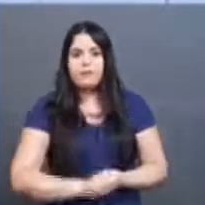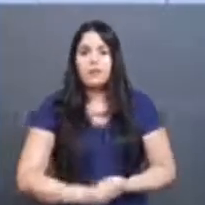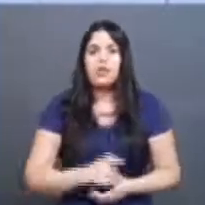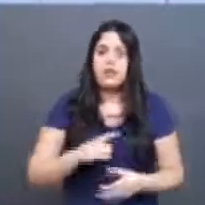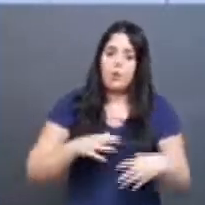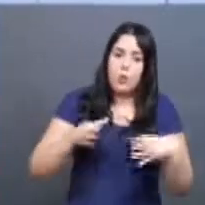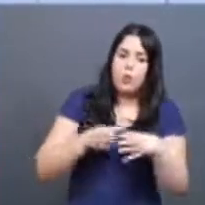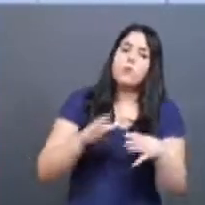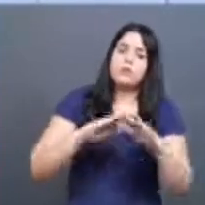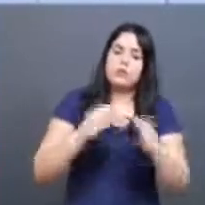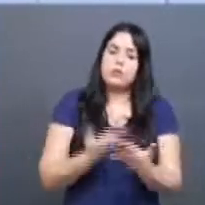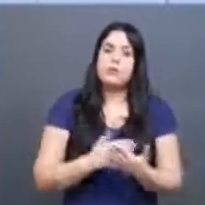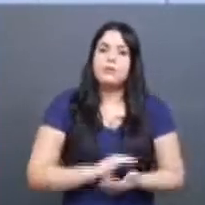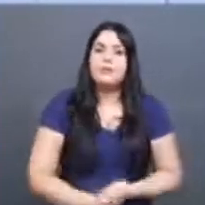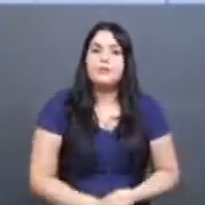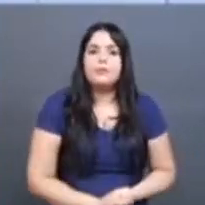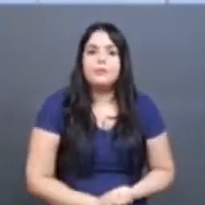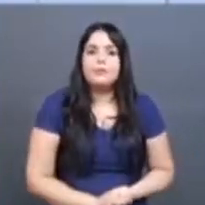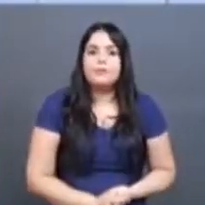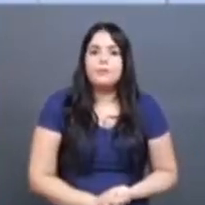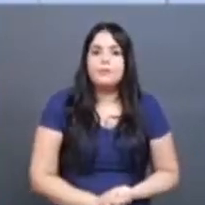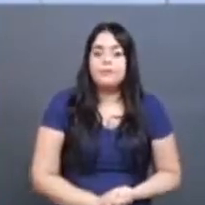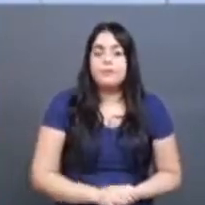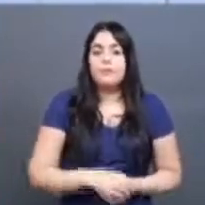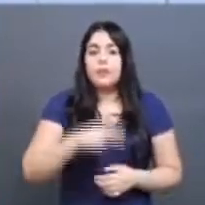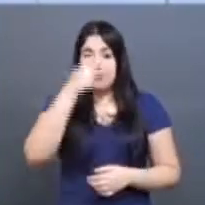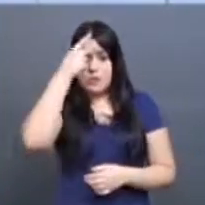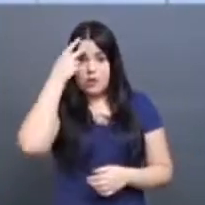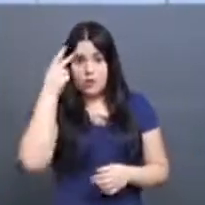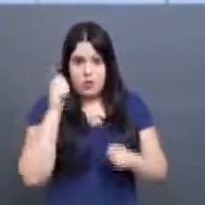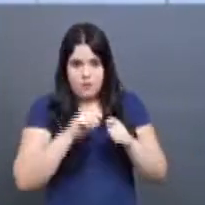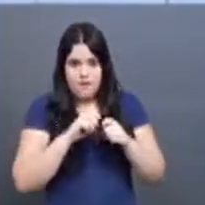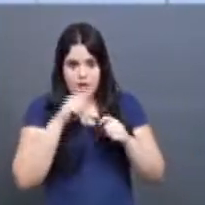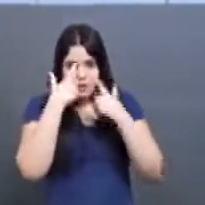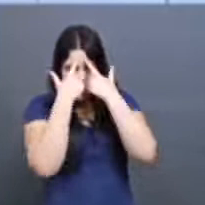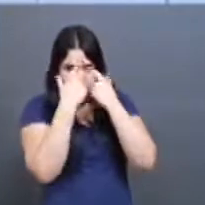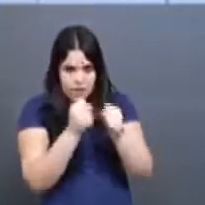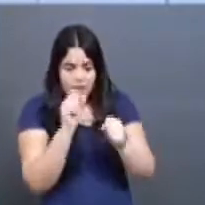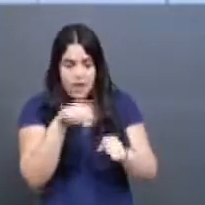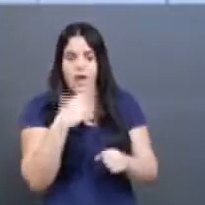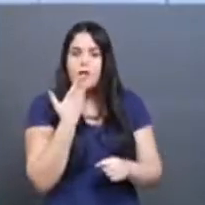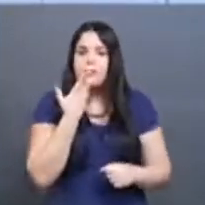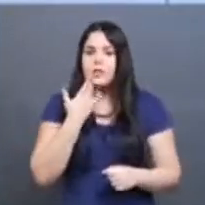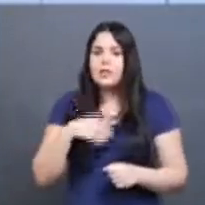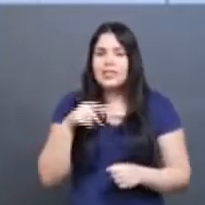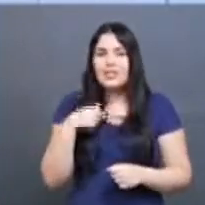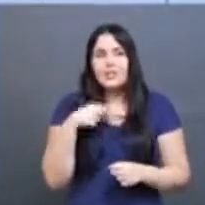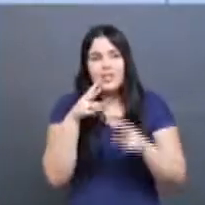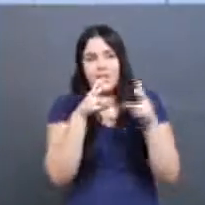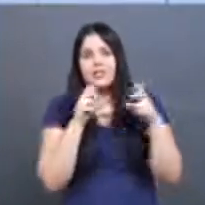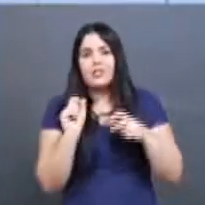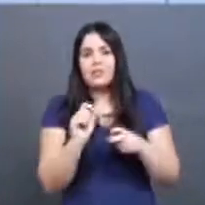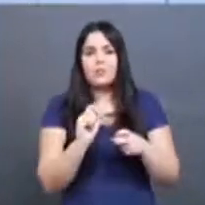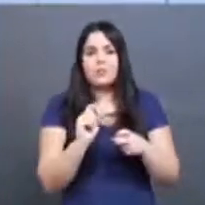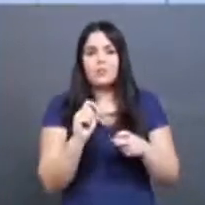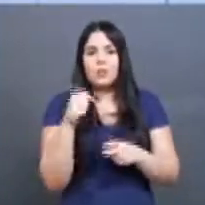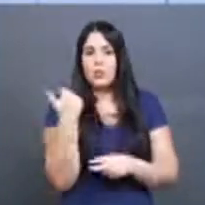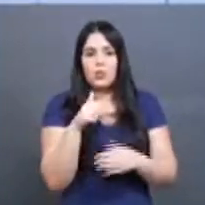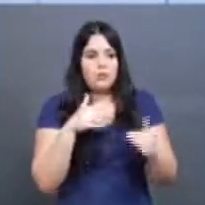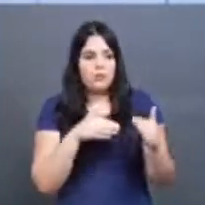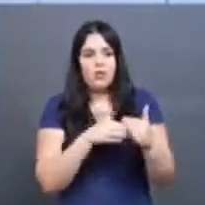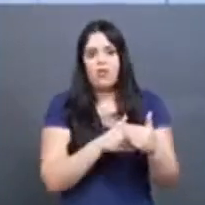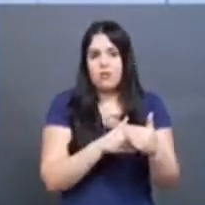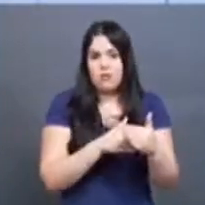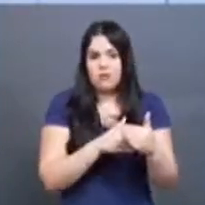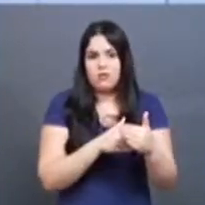por exemplo. Certo. O agressor é uma criança que a gente observa que não teve limites.